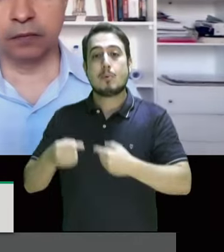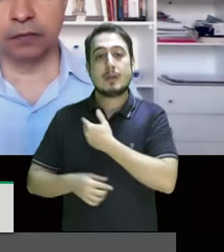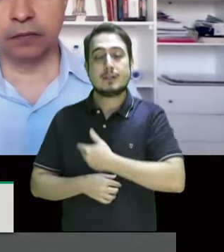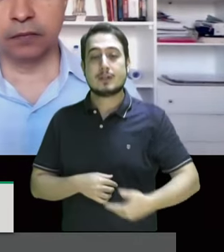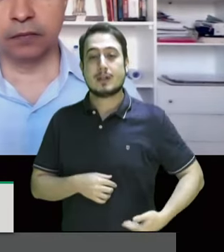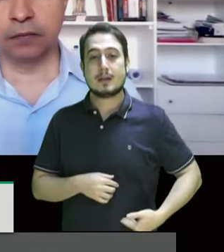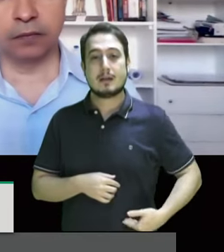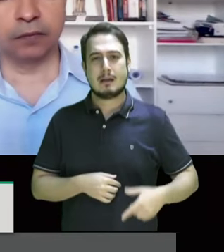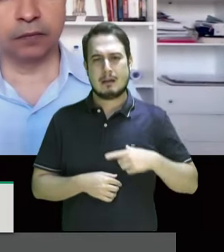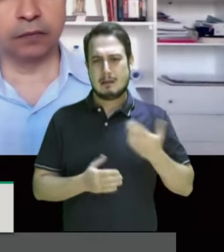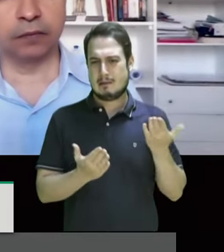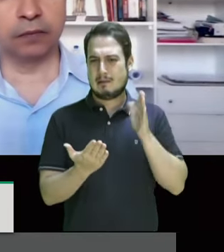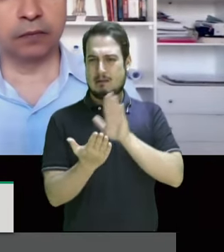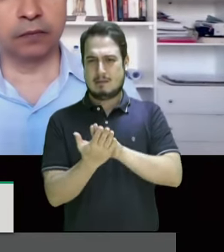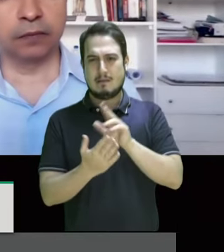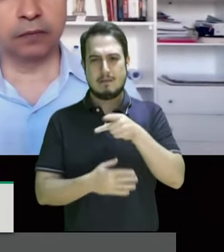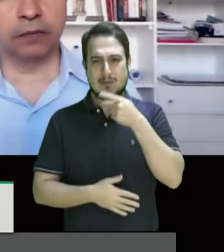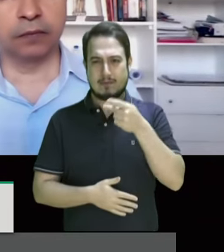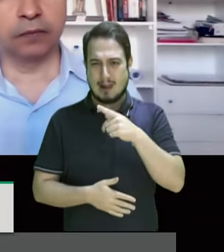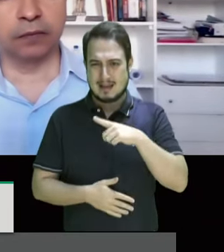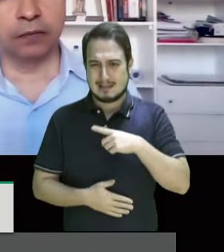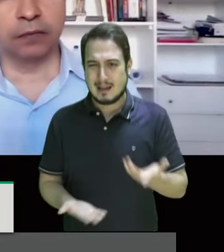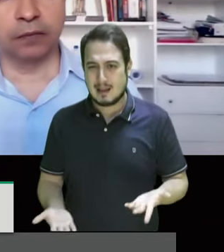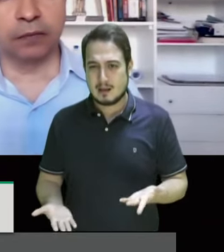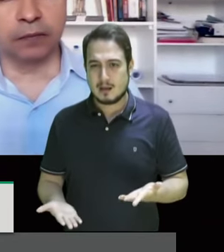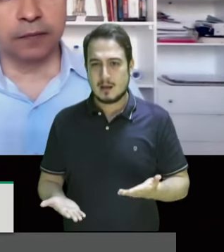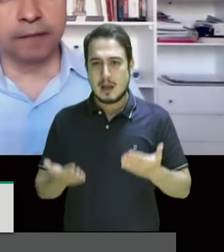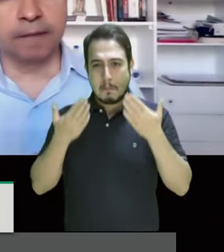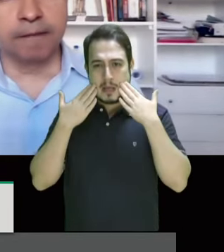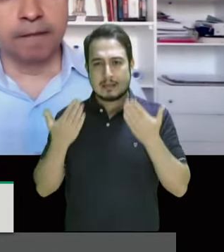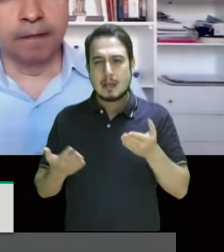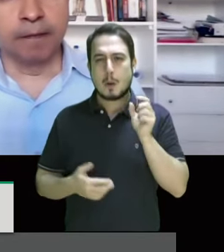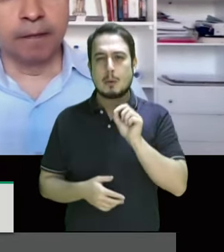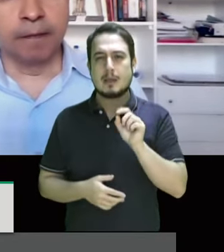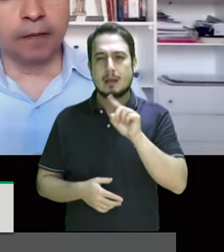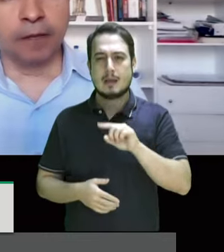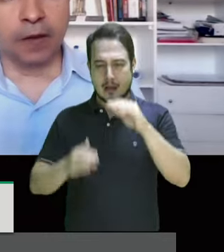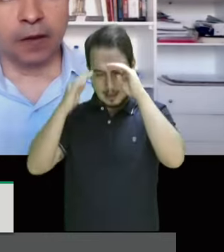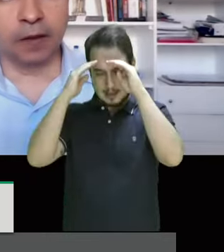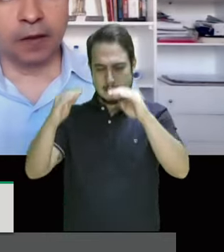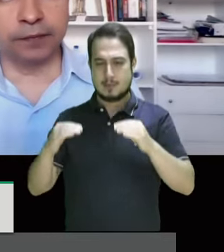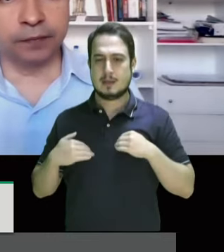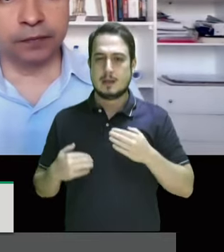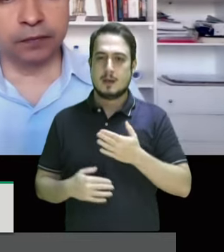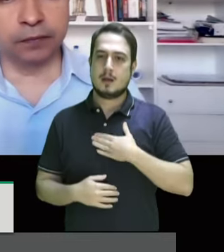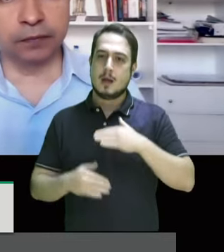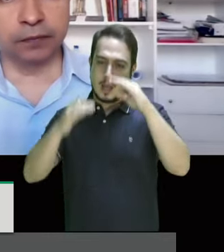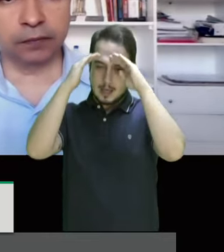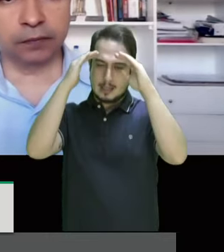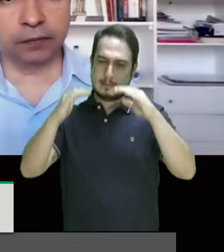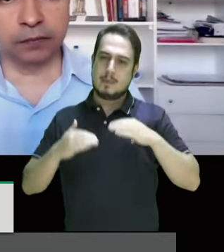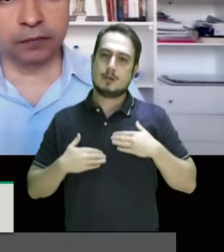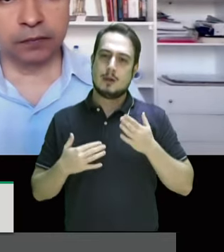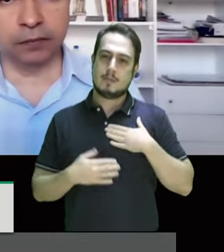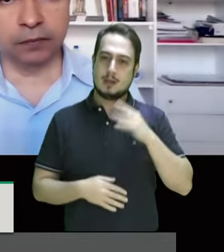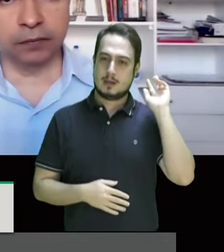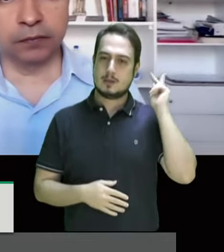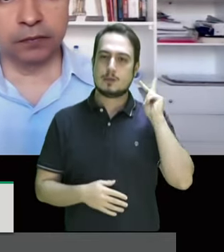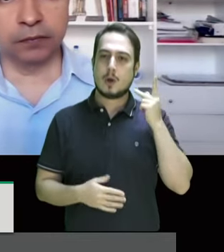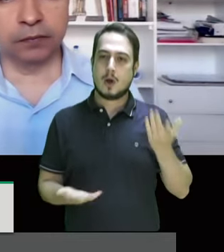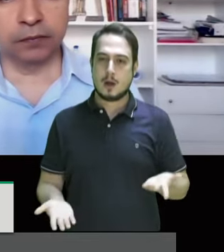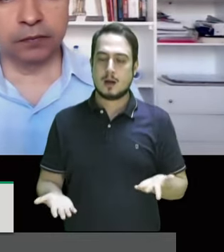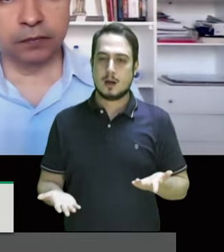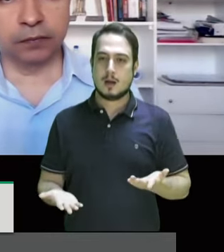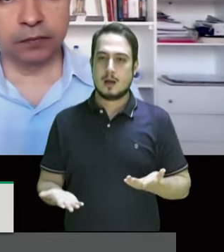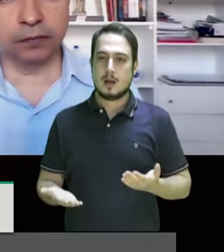pessoas que tem coragem de vir aqui a público nos apresentar pelo amor de Deus nos respeite pelo menos respeite a história da gente pelo menos